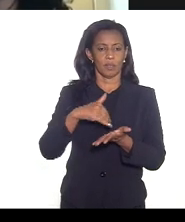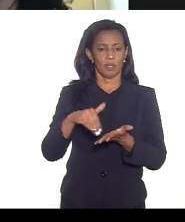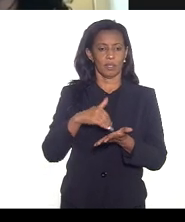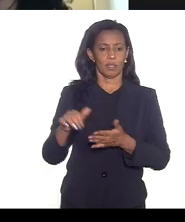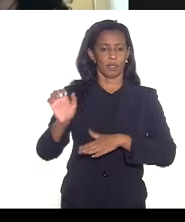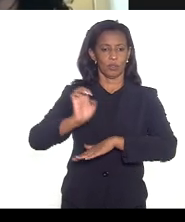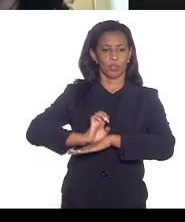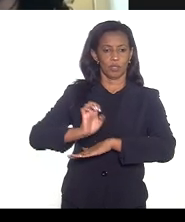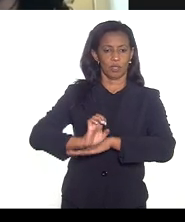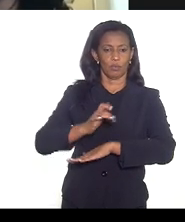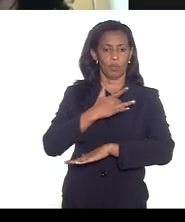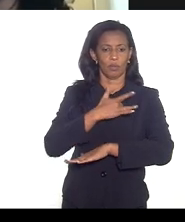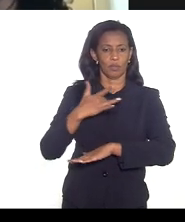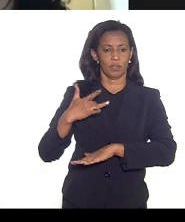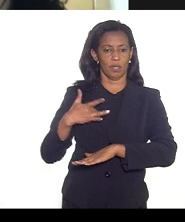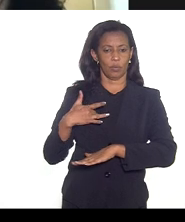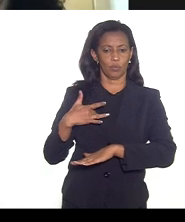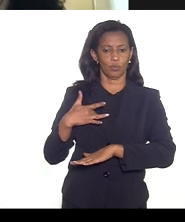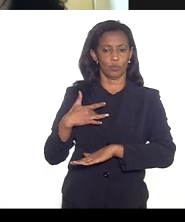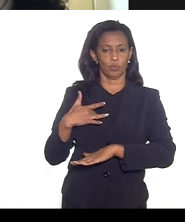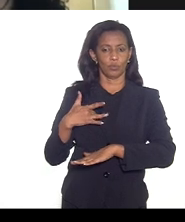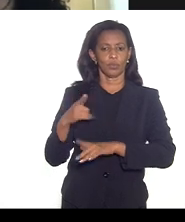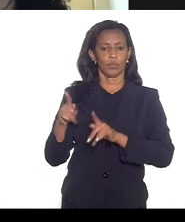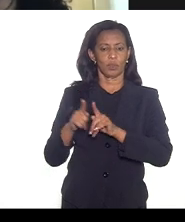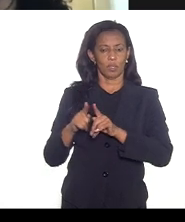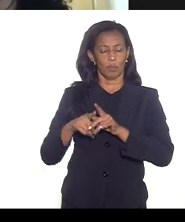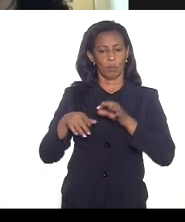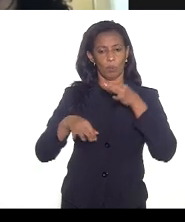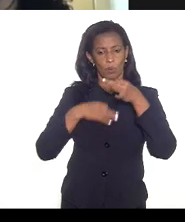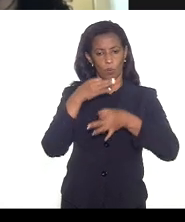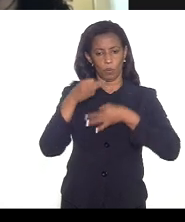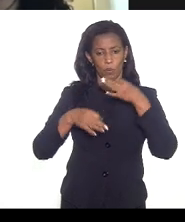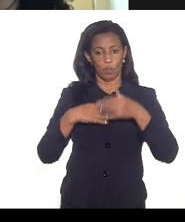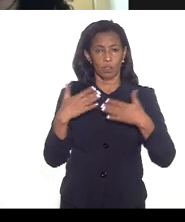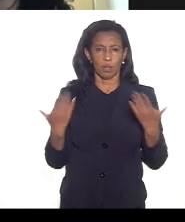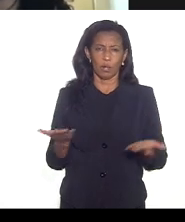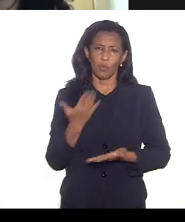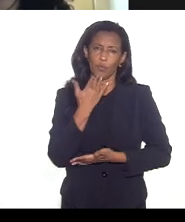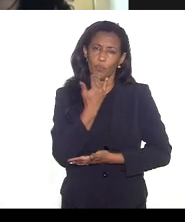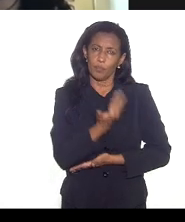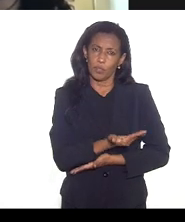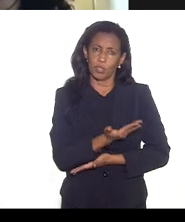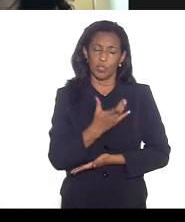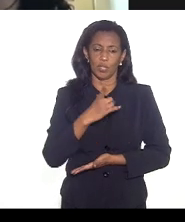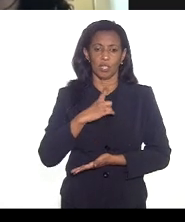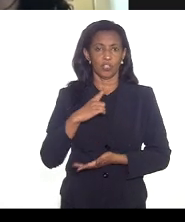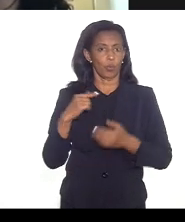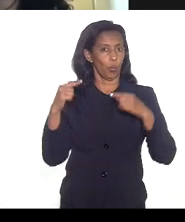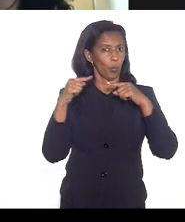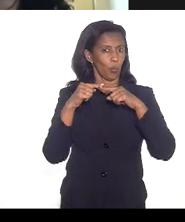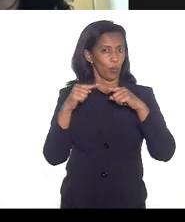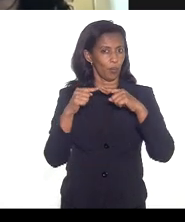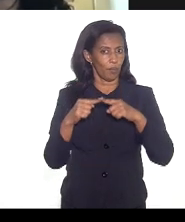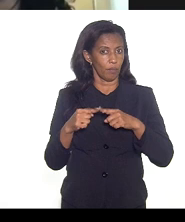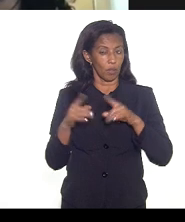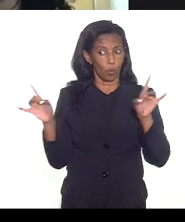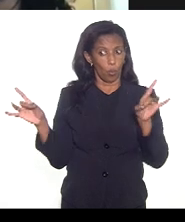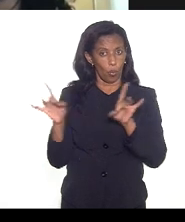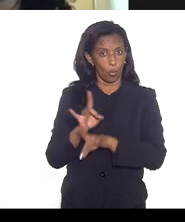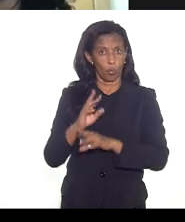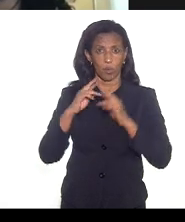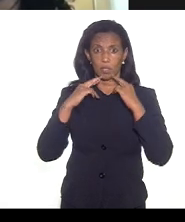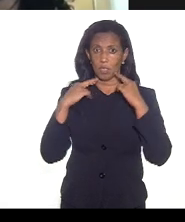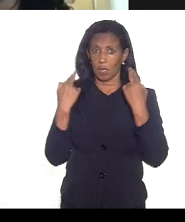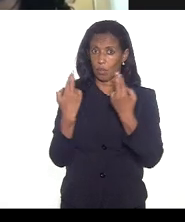Estadual de Saúde e também para as suas considerações eu vou pedir então já que a gente tem um acordo de tentar concluir essa